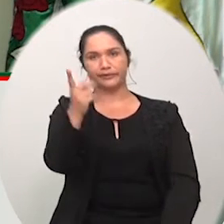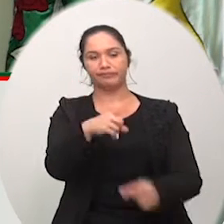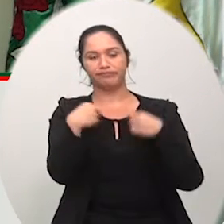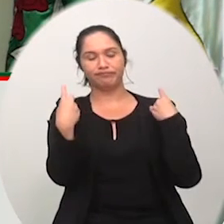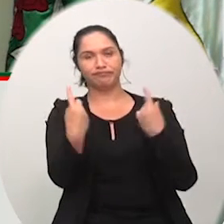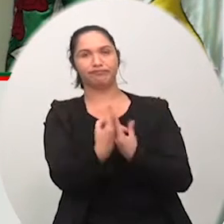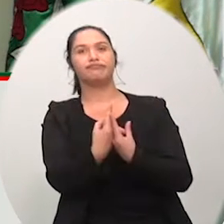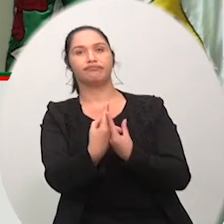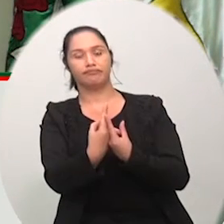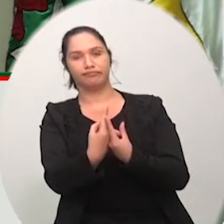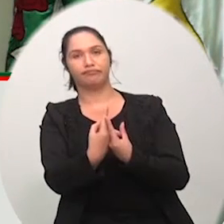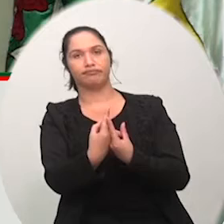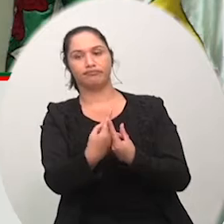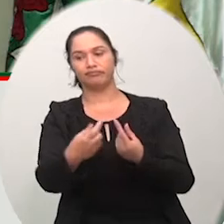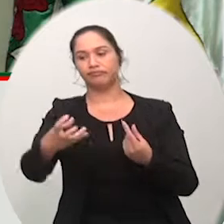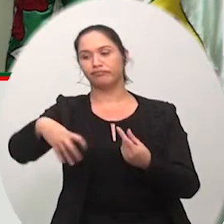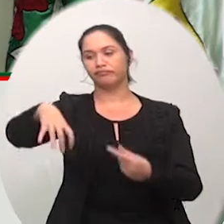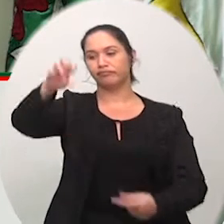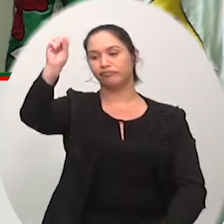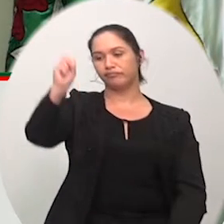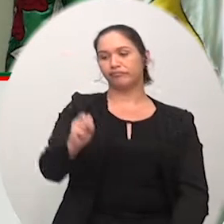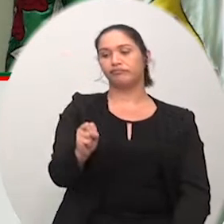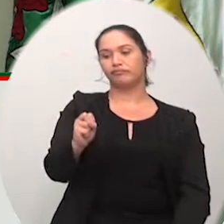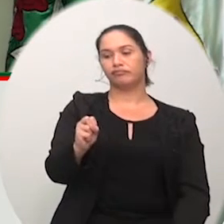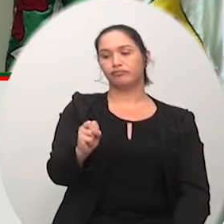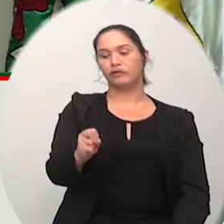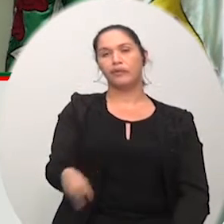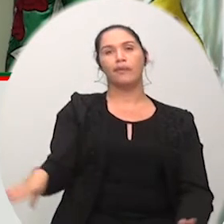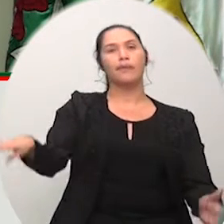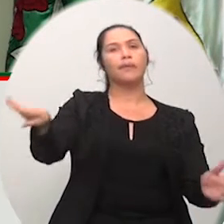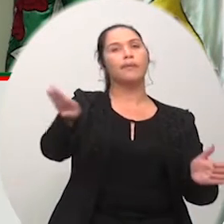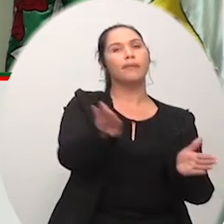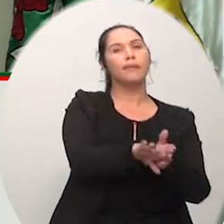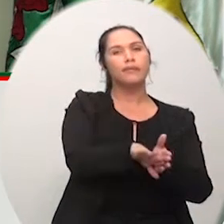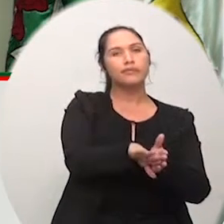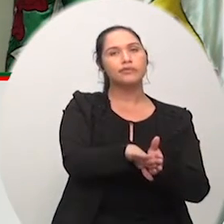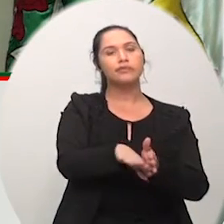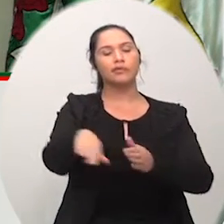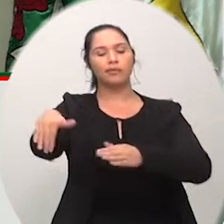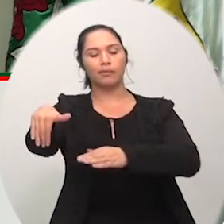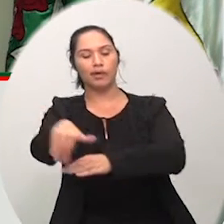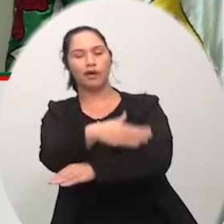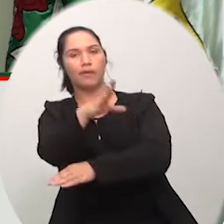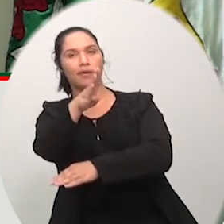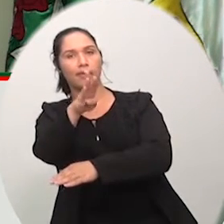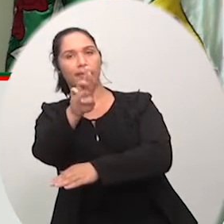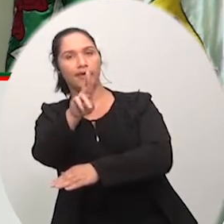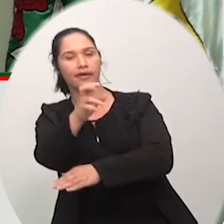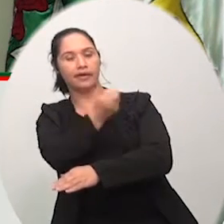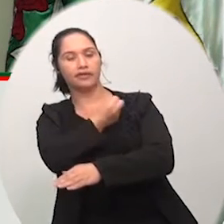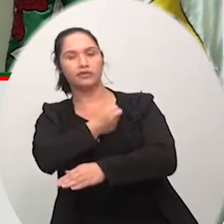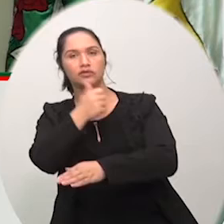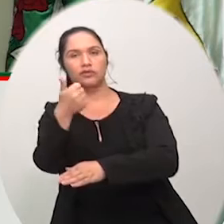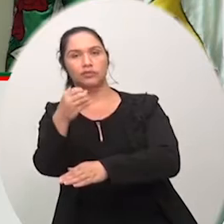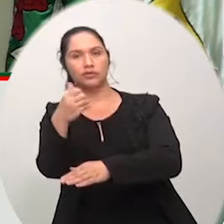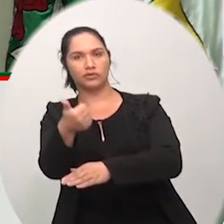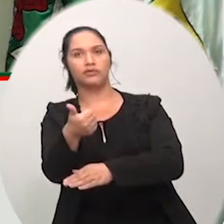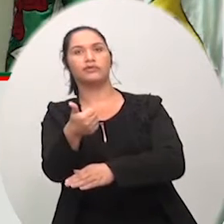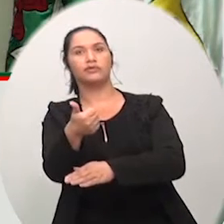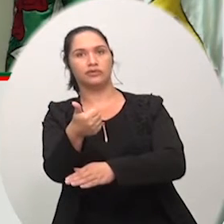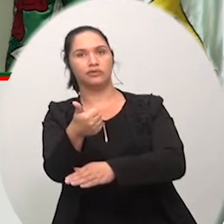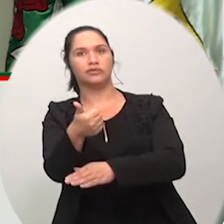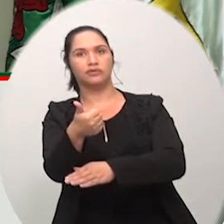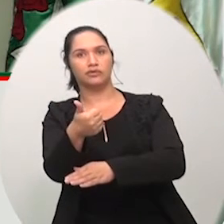fomos a última parte a ser duplicada na BR-101 certo o trecho Sul agora querem quatro